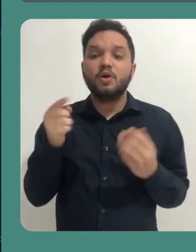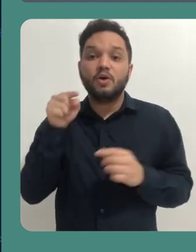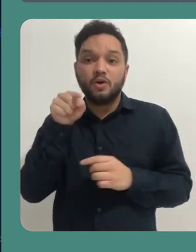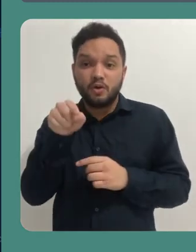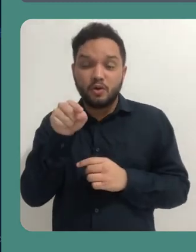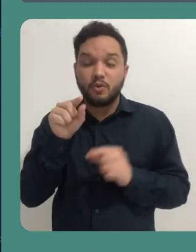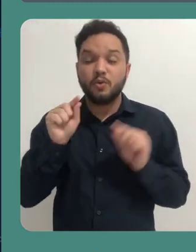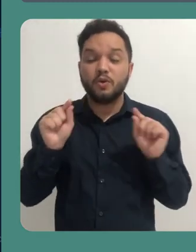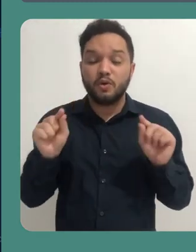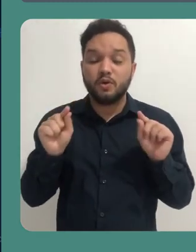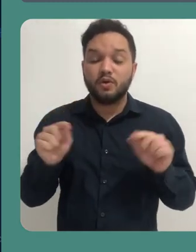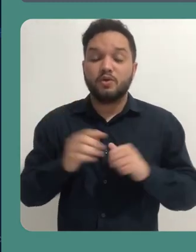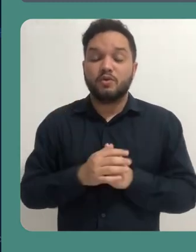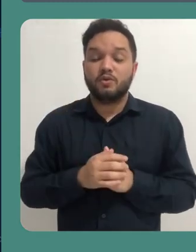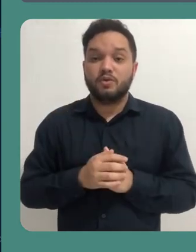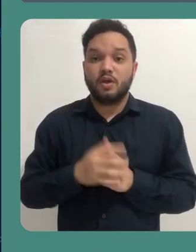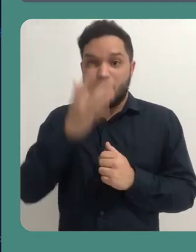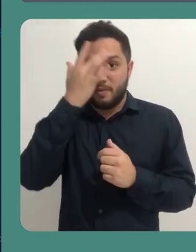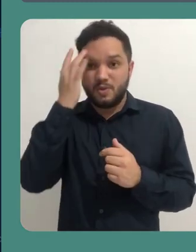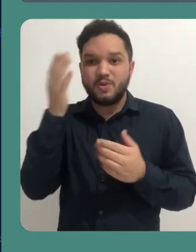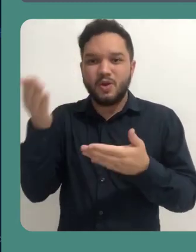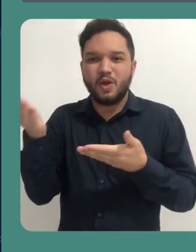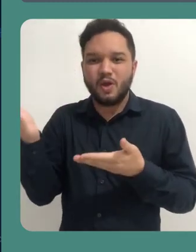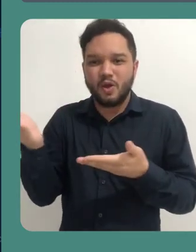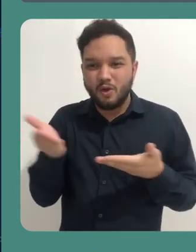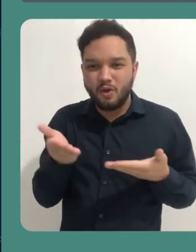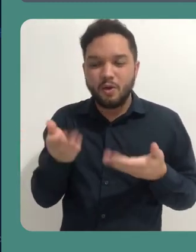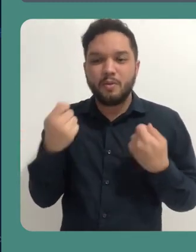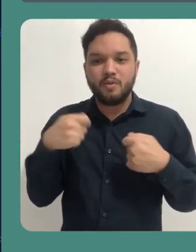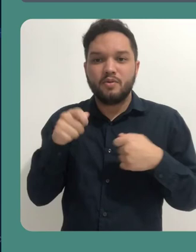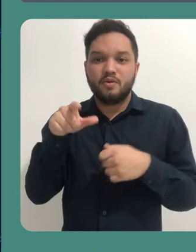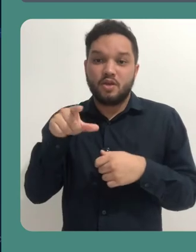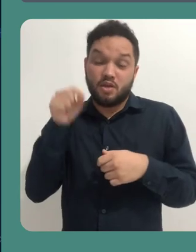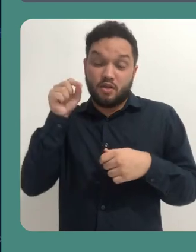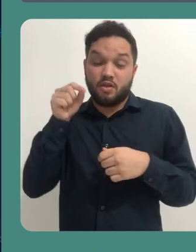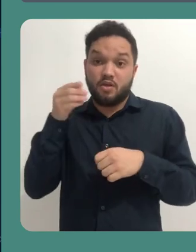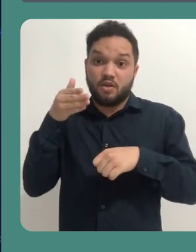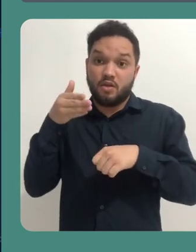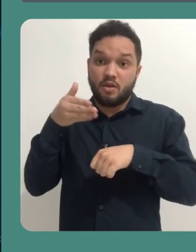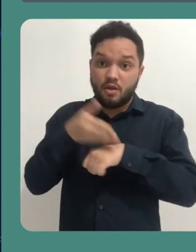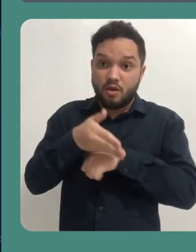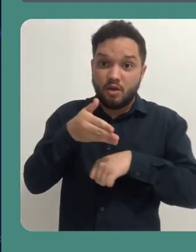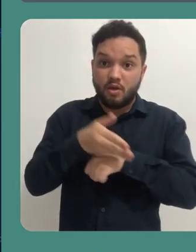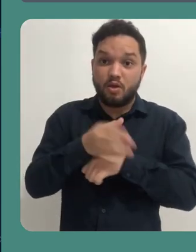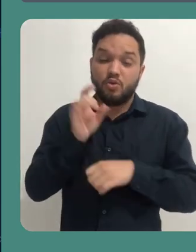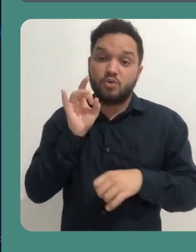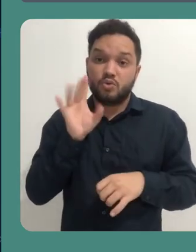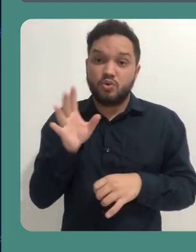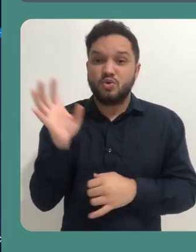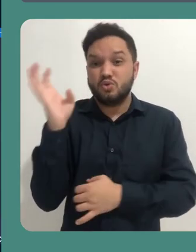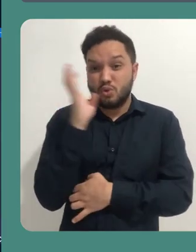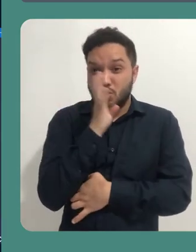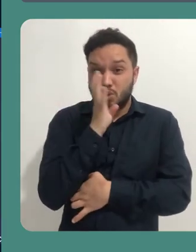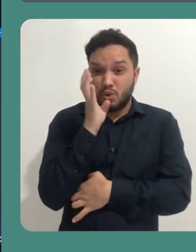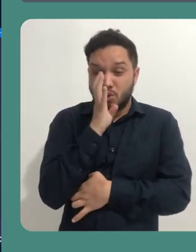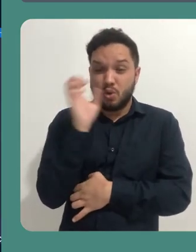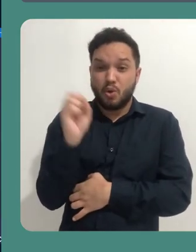ele vai participar da reunião apenas como um ouvinte ou se ele também vai interagir por meio de microfone.